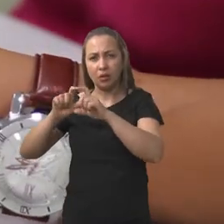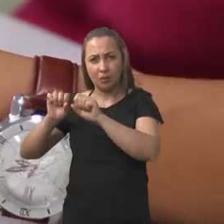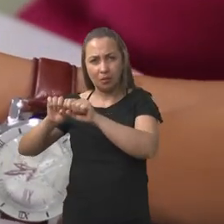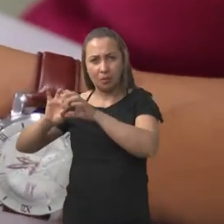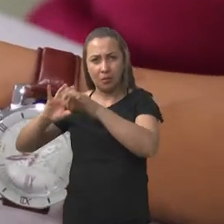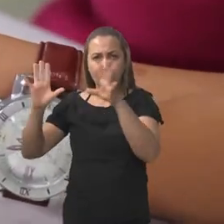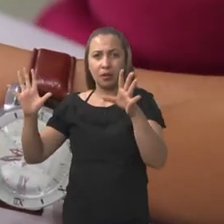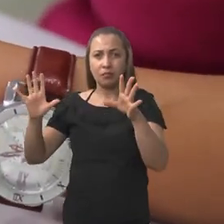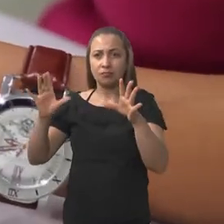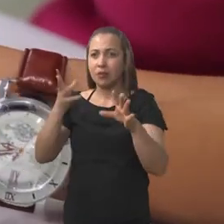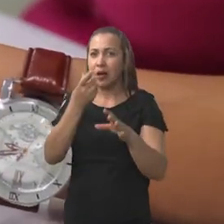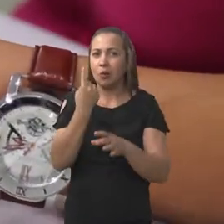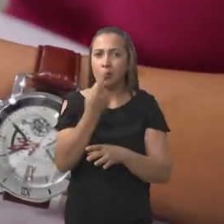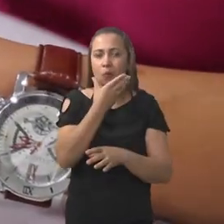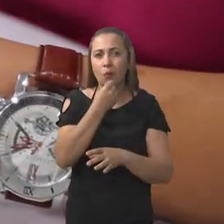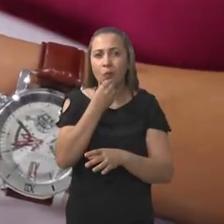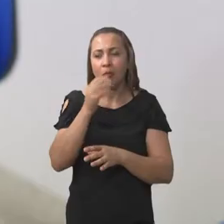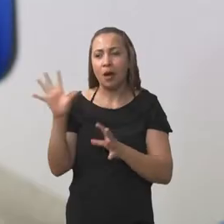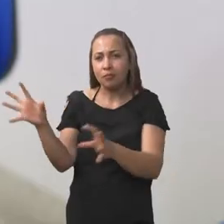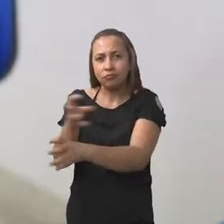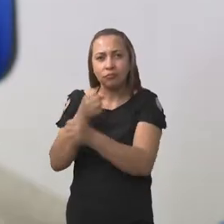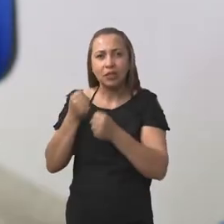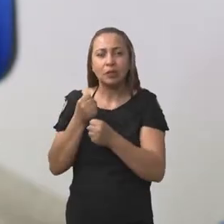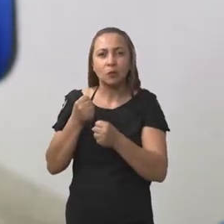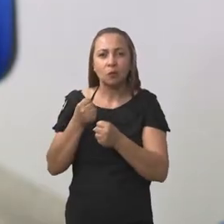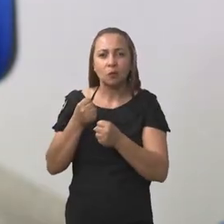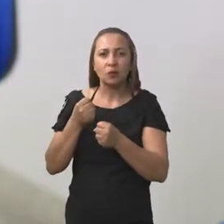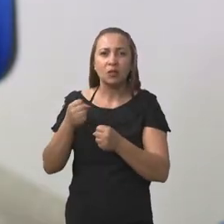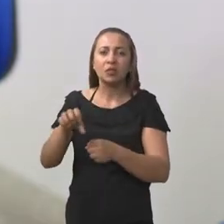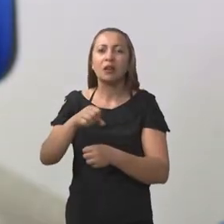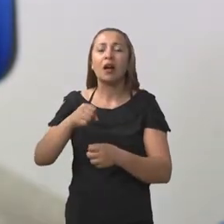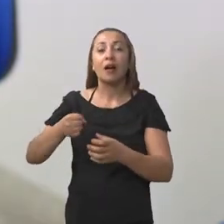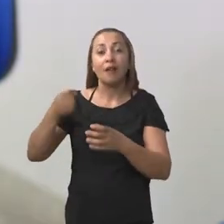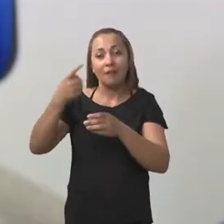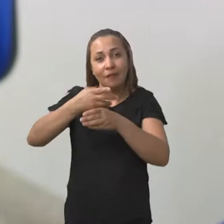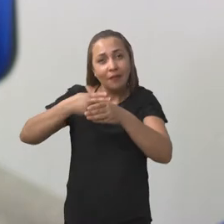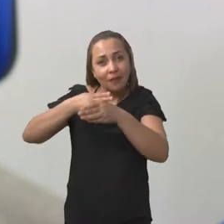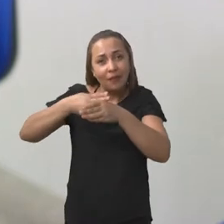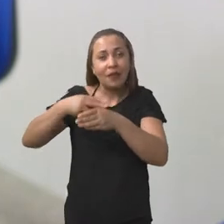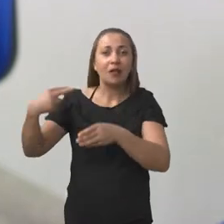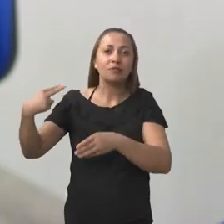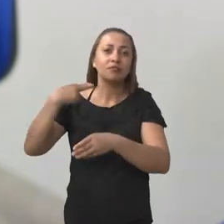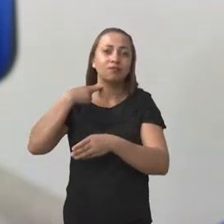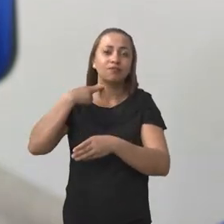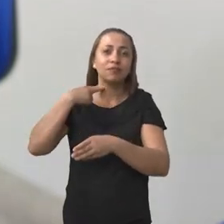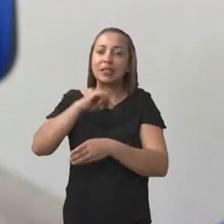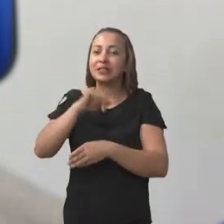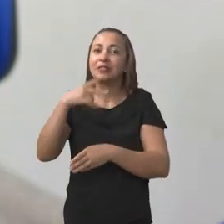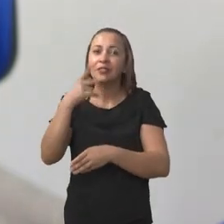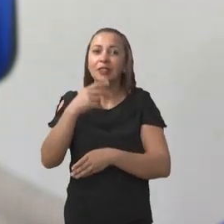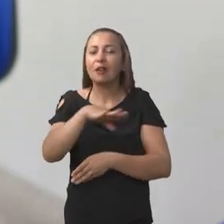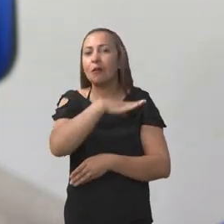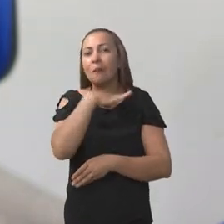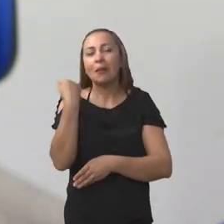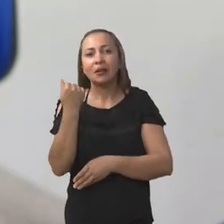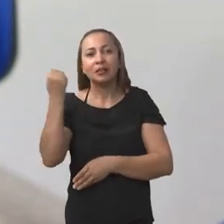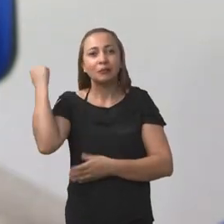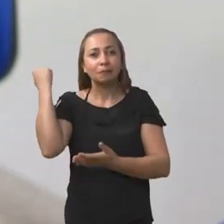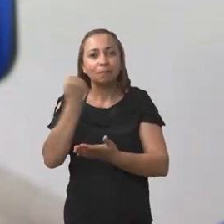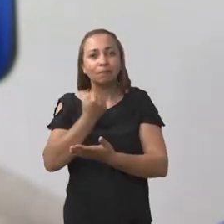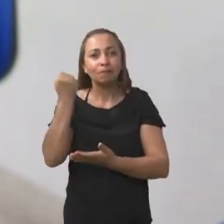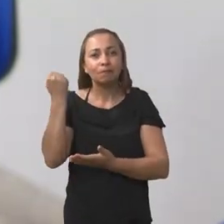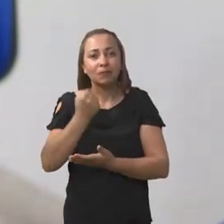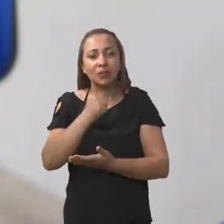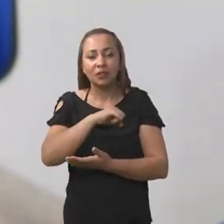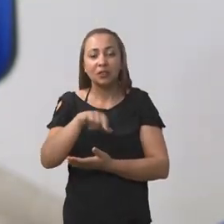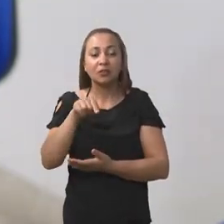trabalhadores dele me agarrou lá no curral. E ele disse, ele botou uma faca cima de mim, disse que o senhor falasse, disse que o matava, eu lhe mato que